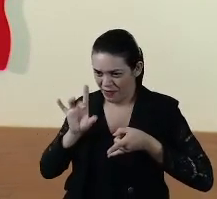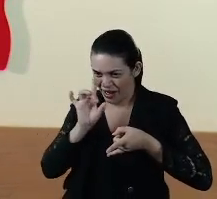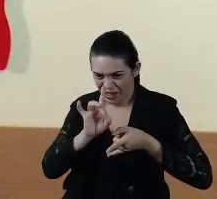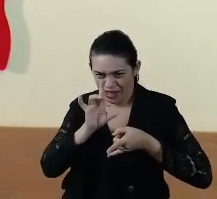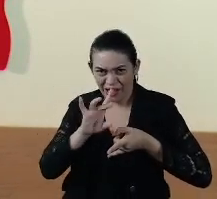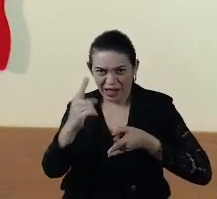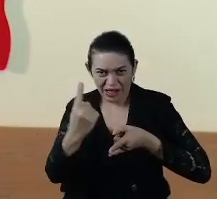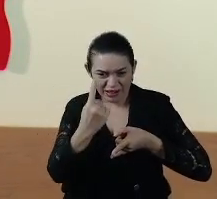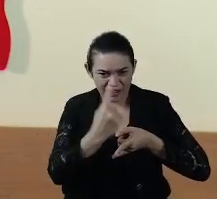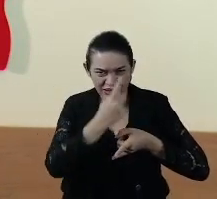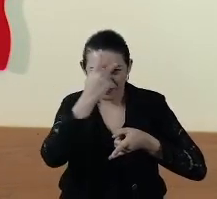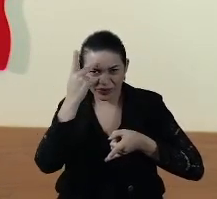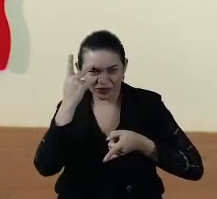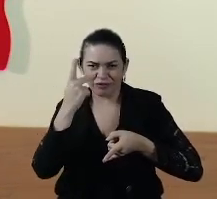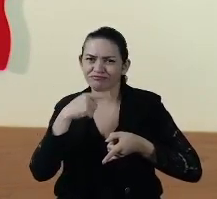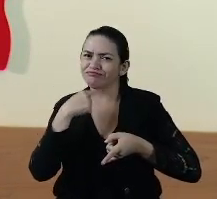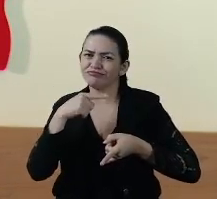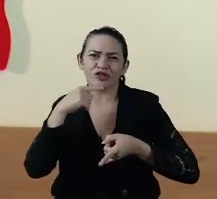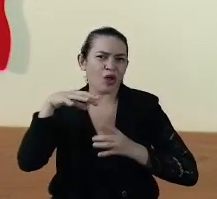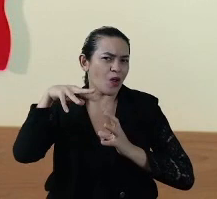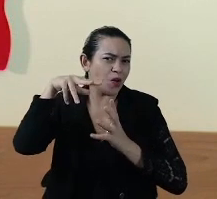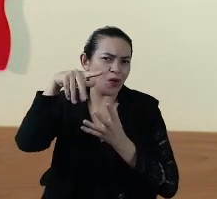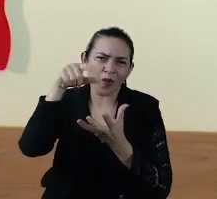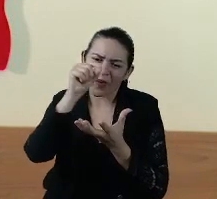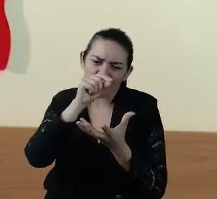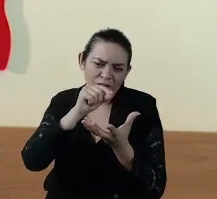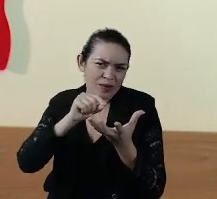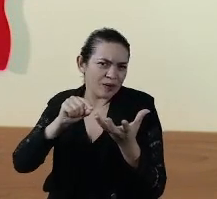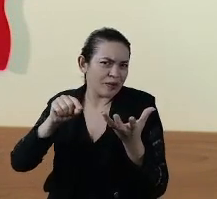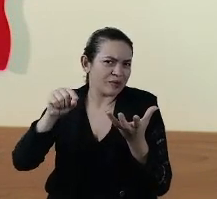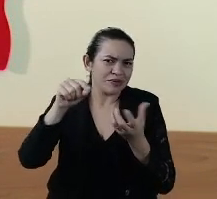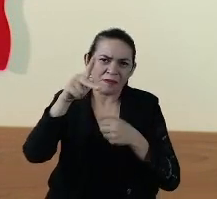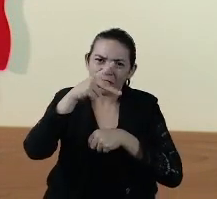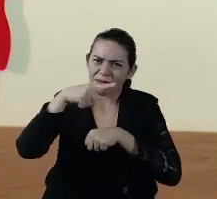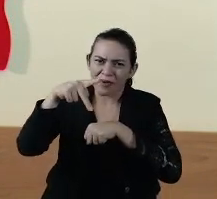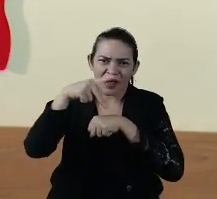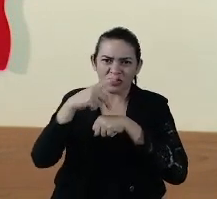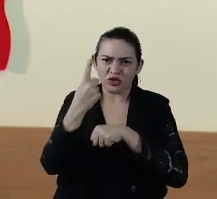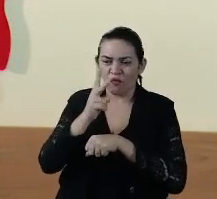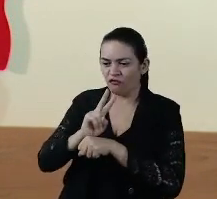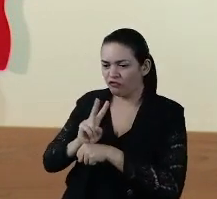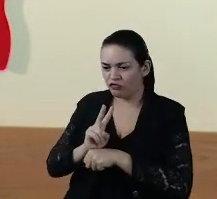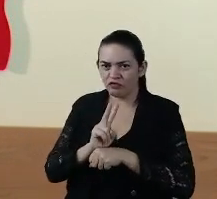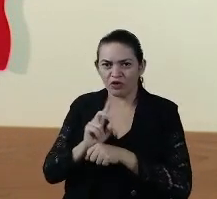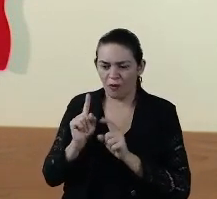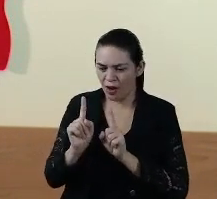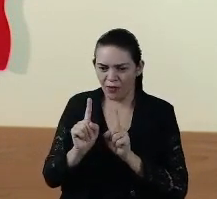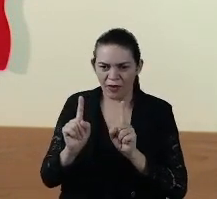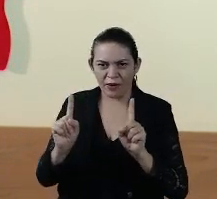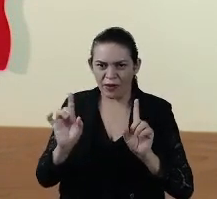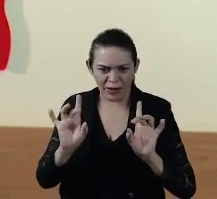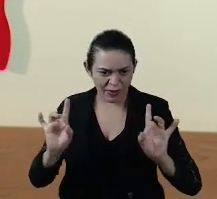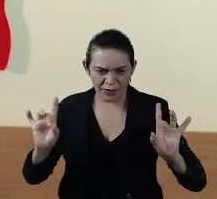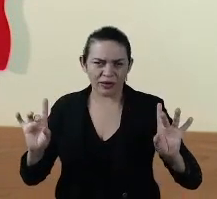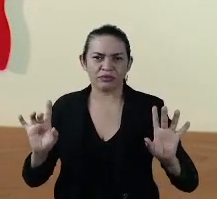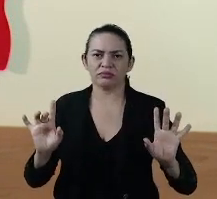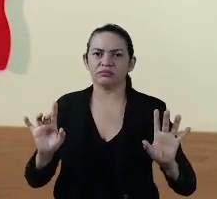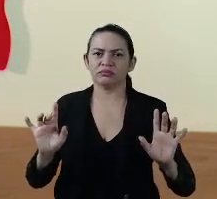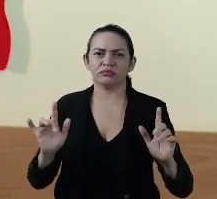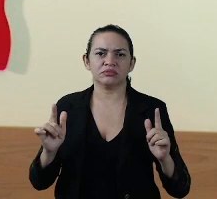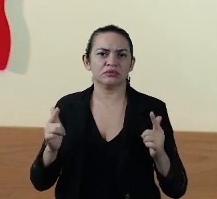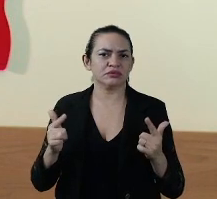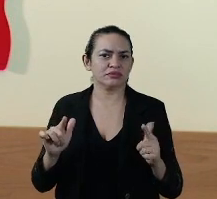cidadão, em nenhum país do planeta também há um fiscal para cada pessoa. Não existe isso.